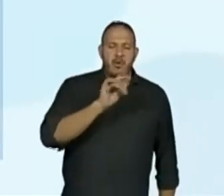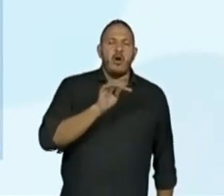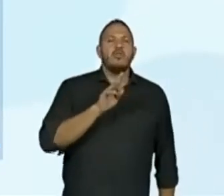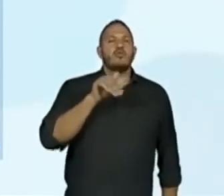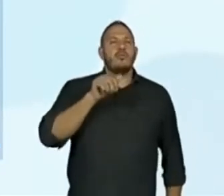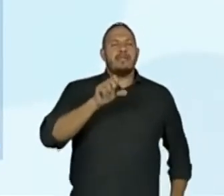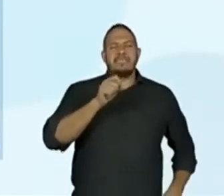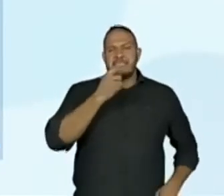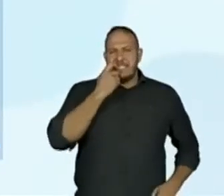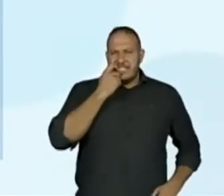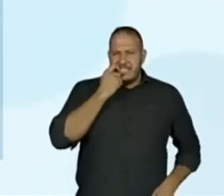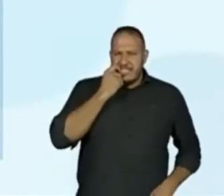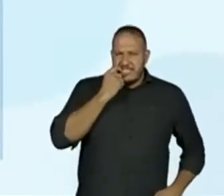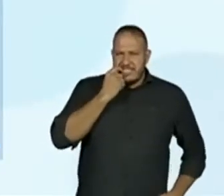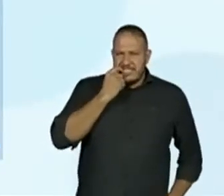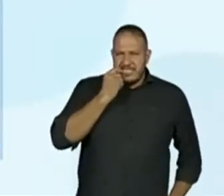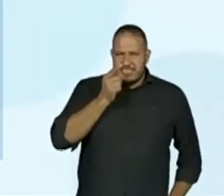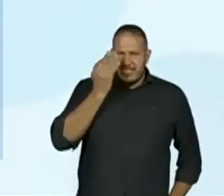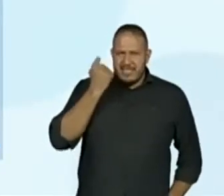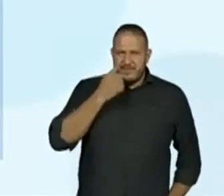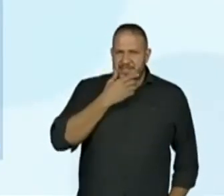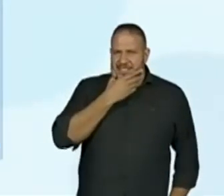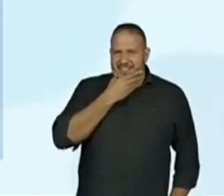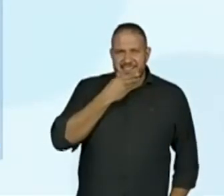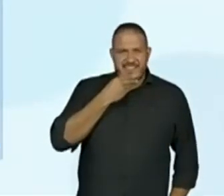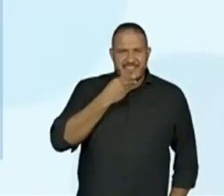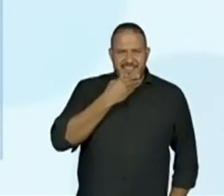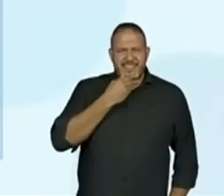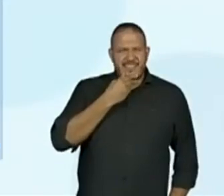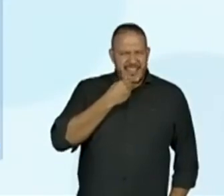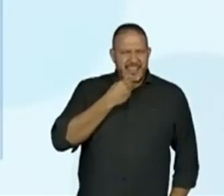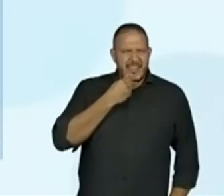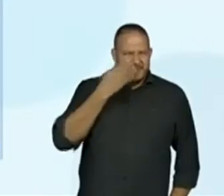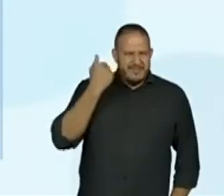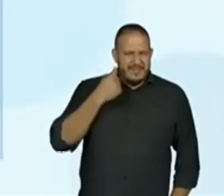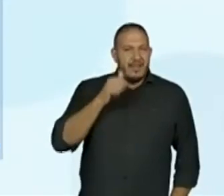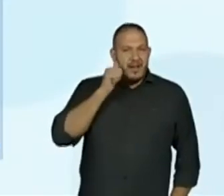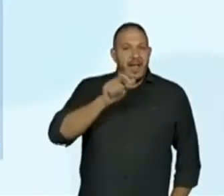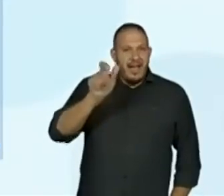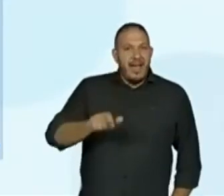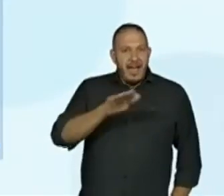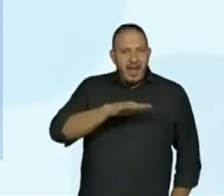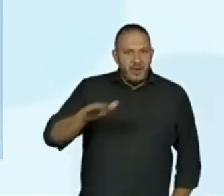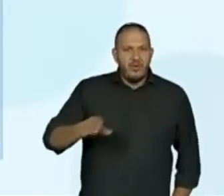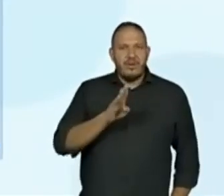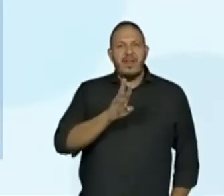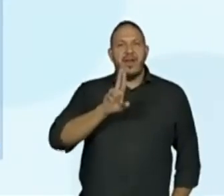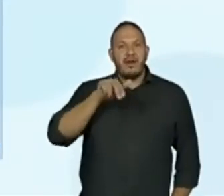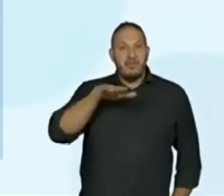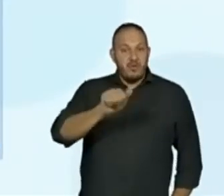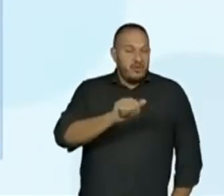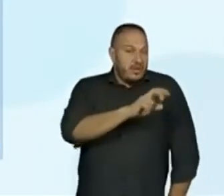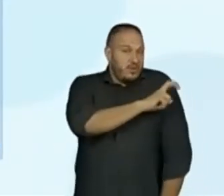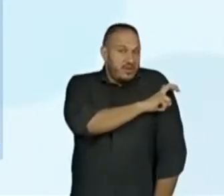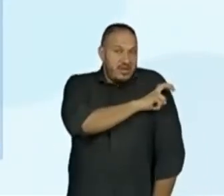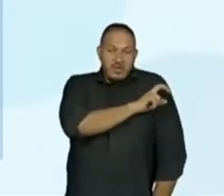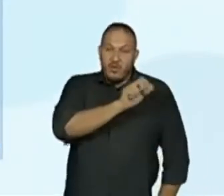Será que vocês sabem? Ah, lógico, minha galerinha sabe. A aluna Bruna, do quinto ano A,